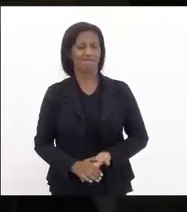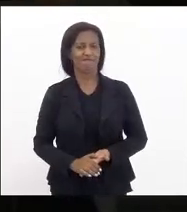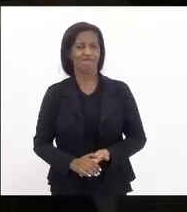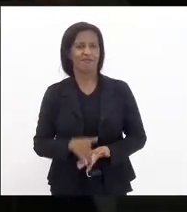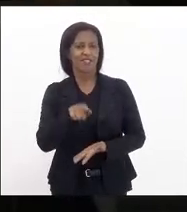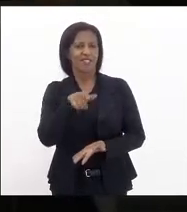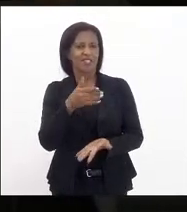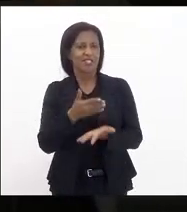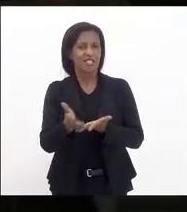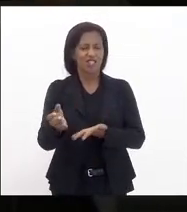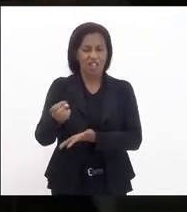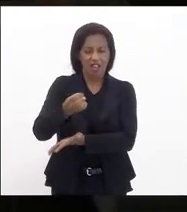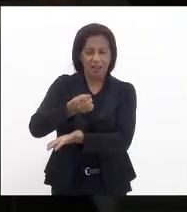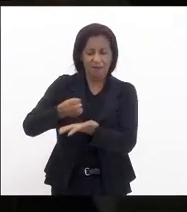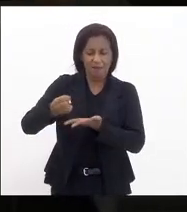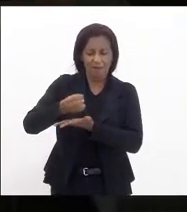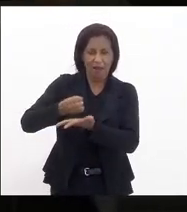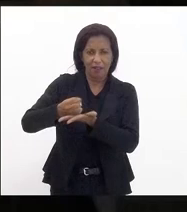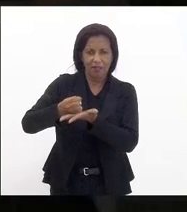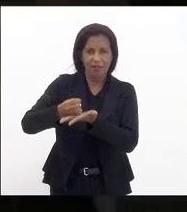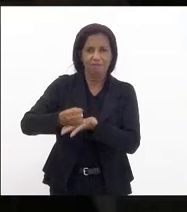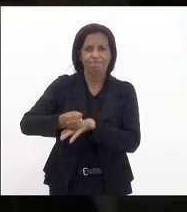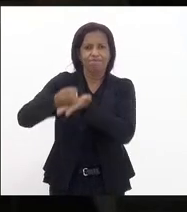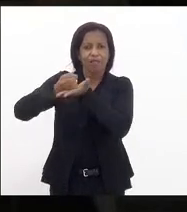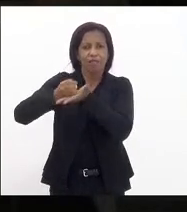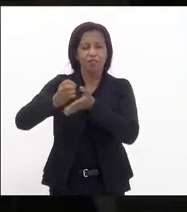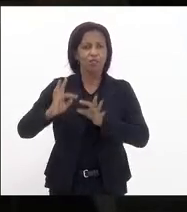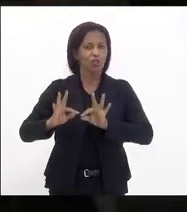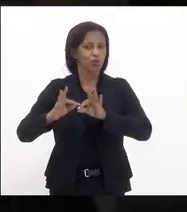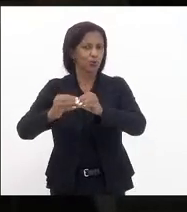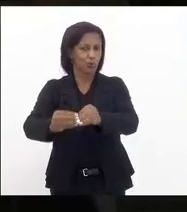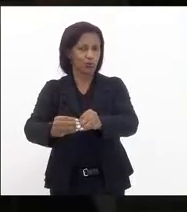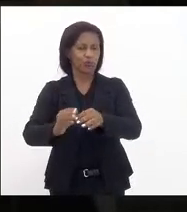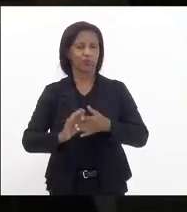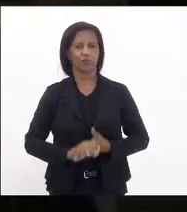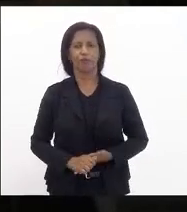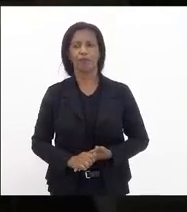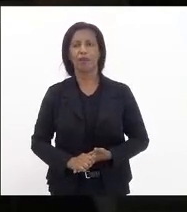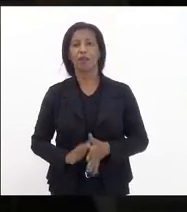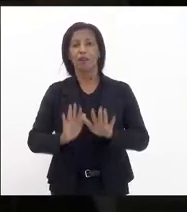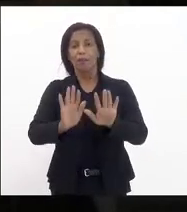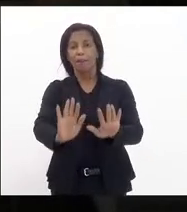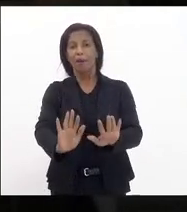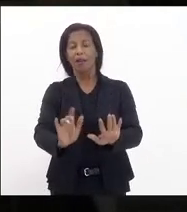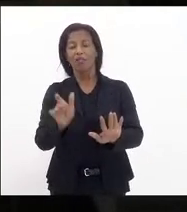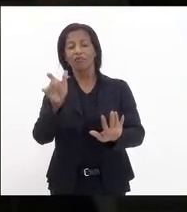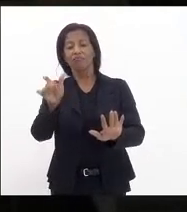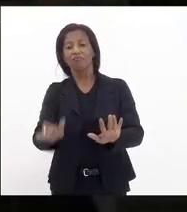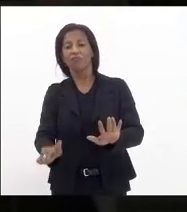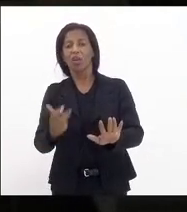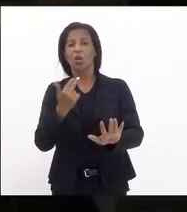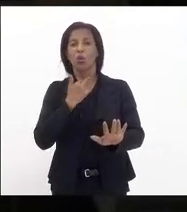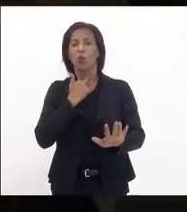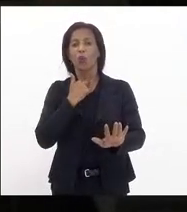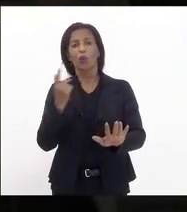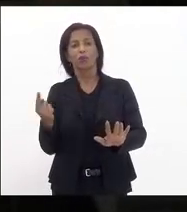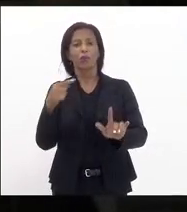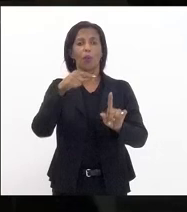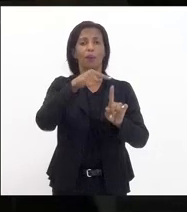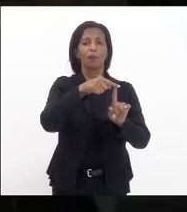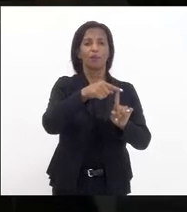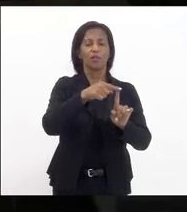a base de tudo mas essa questão não pode ser só objeto